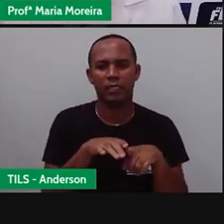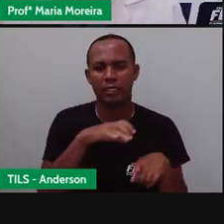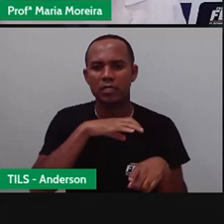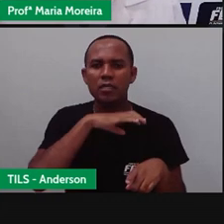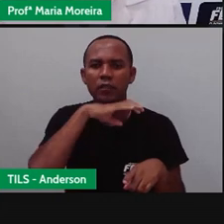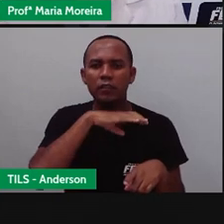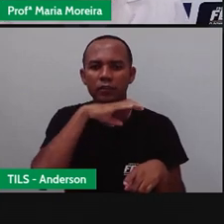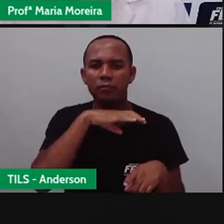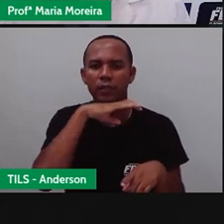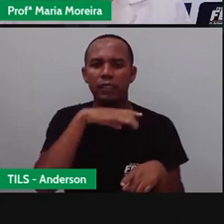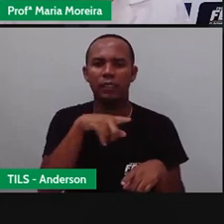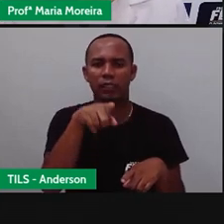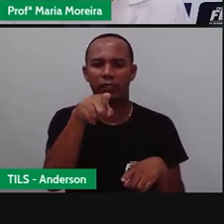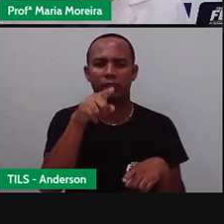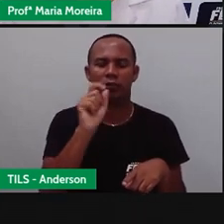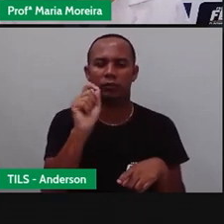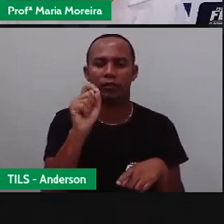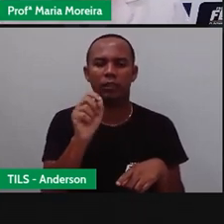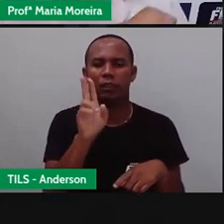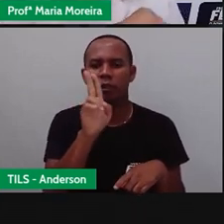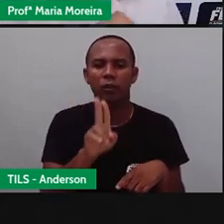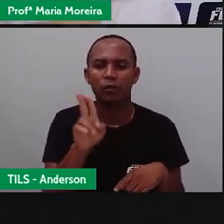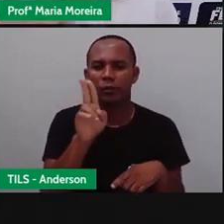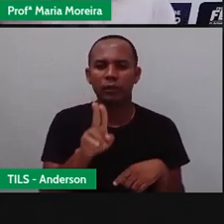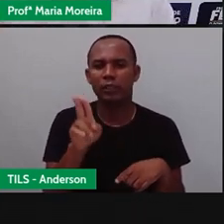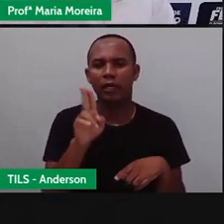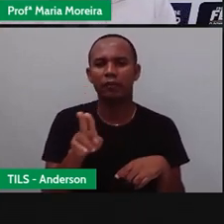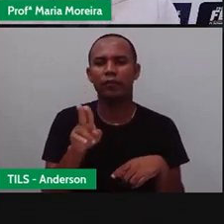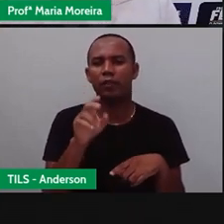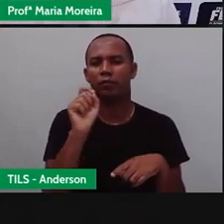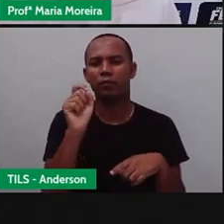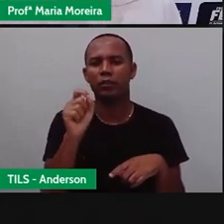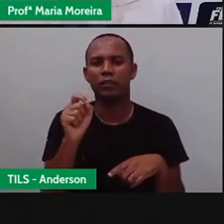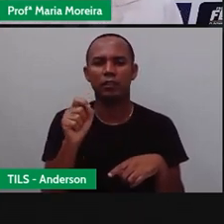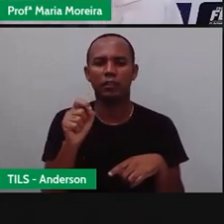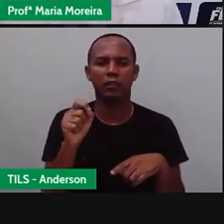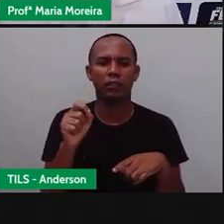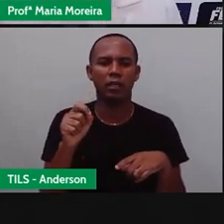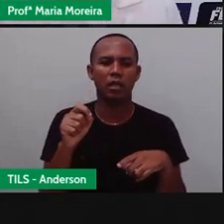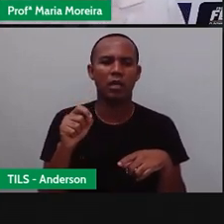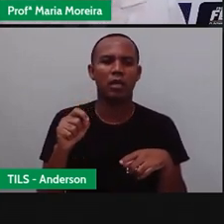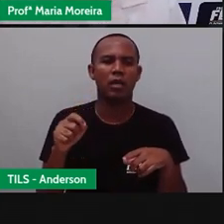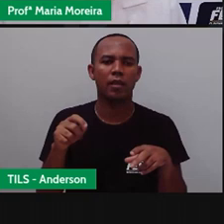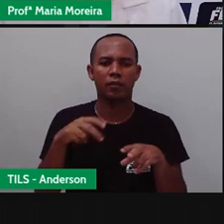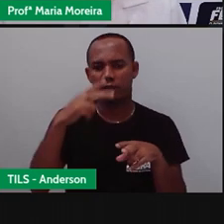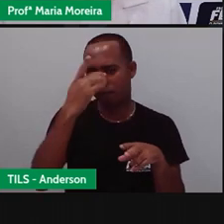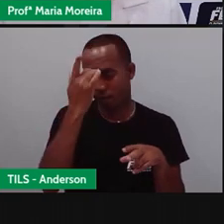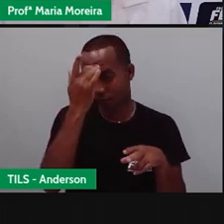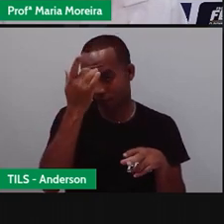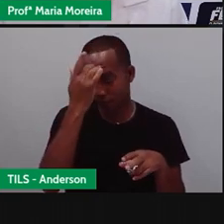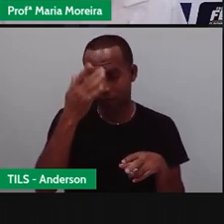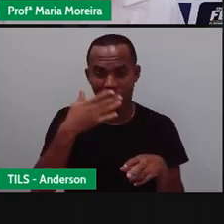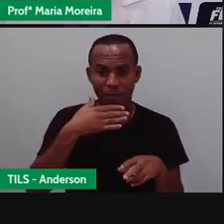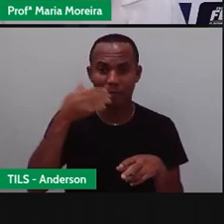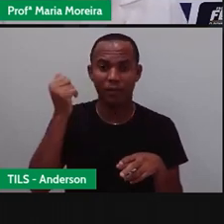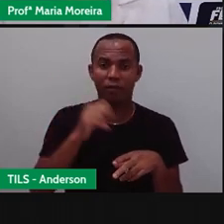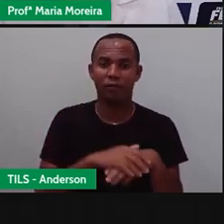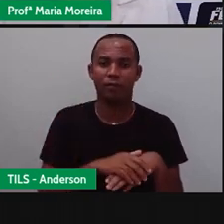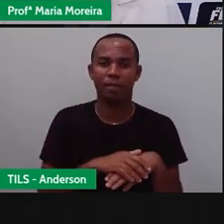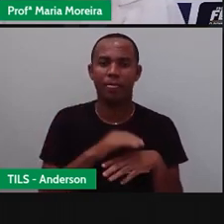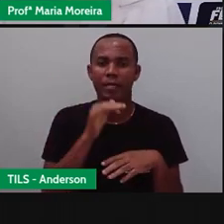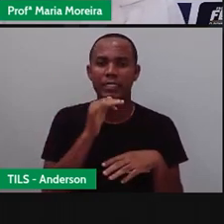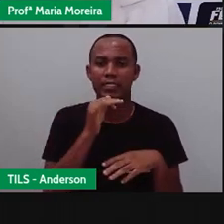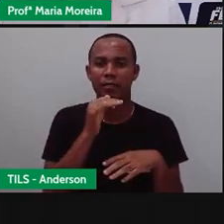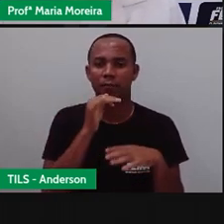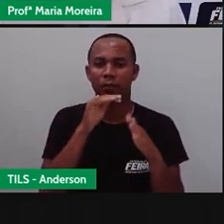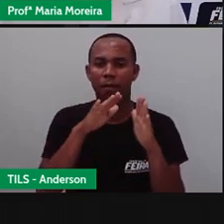tração, eles utilizavam o quê? As rodas, o que facilitava e cansava menos esses animais. Então, por cansar